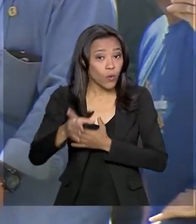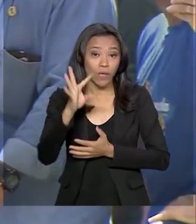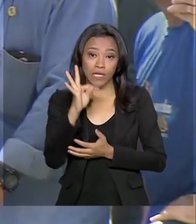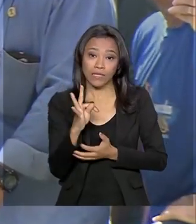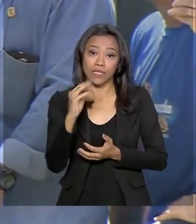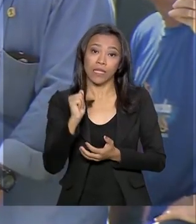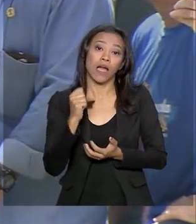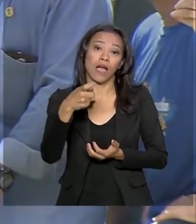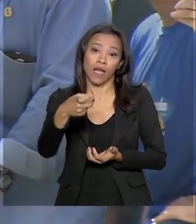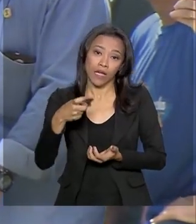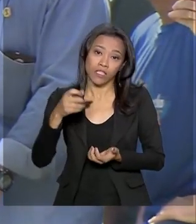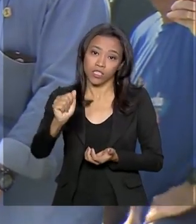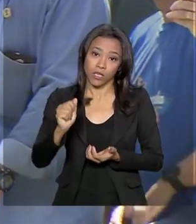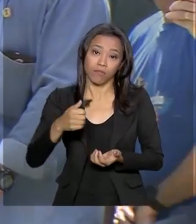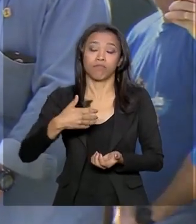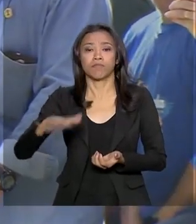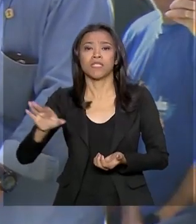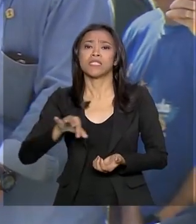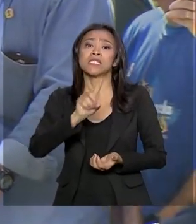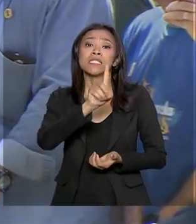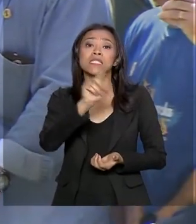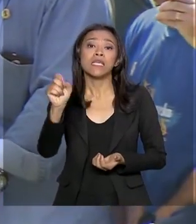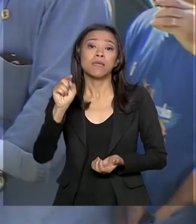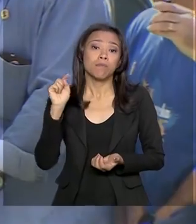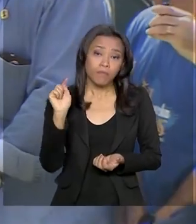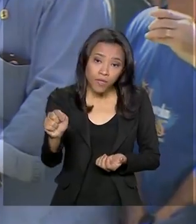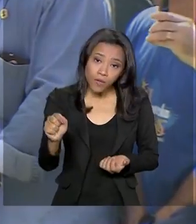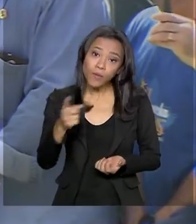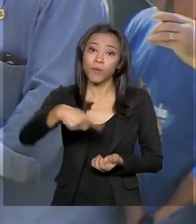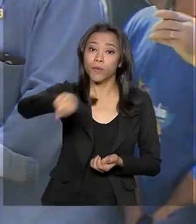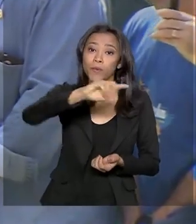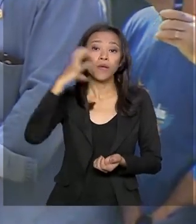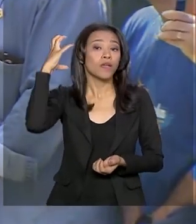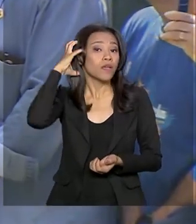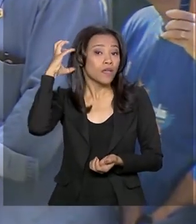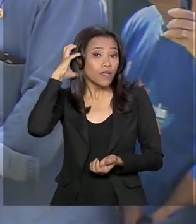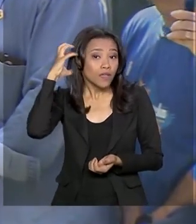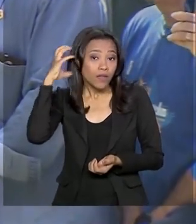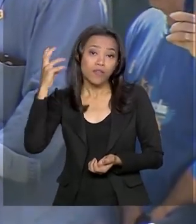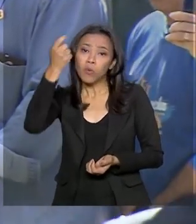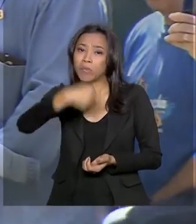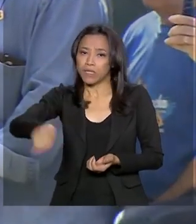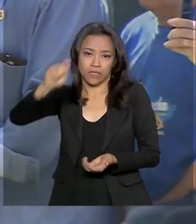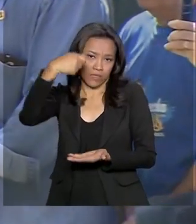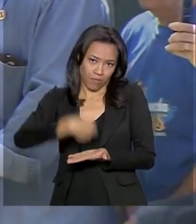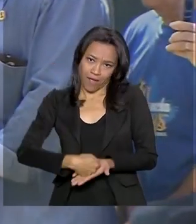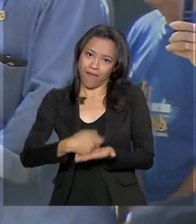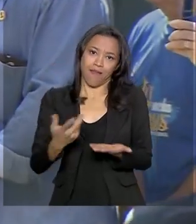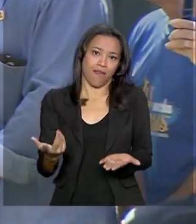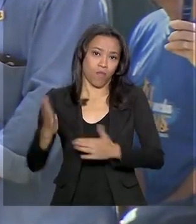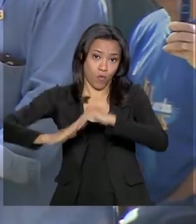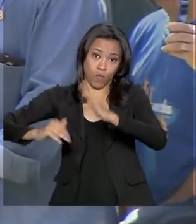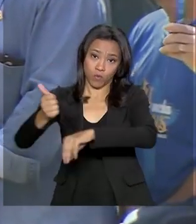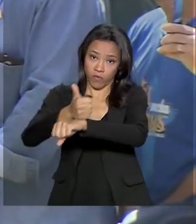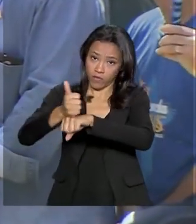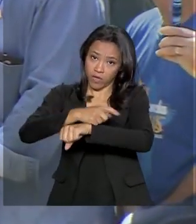100 mil rádio amadores deixarão de pagar essa taxa anual. Ninguém sabia para quê.